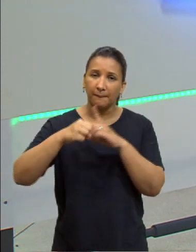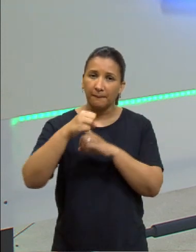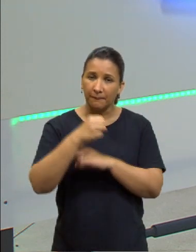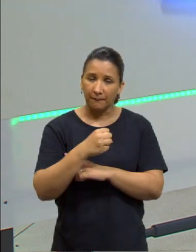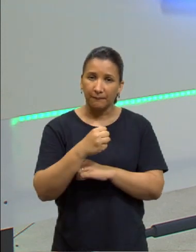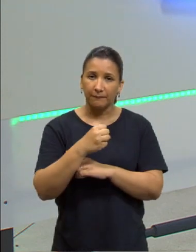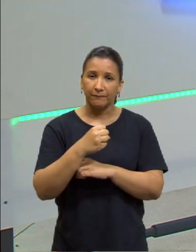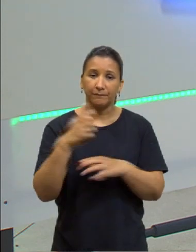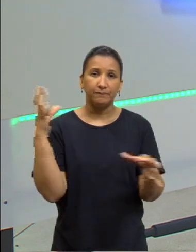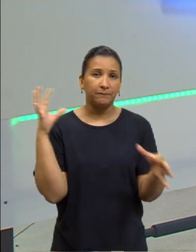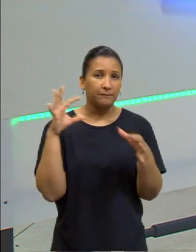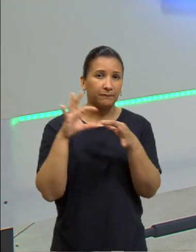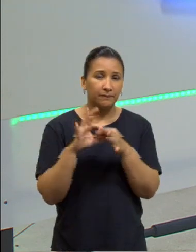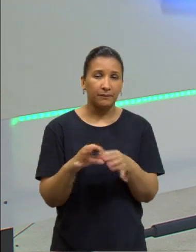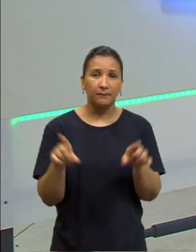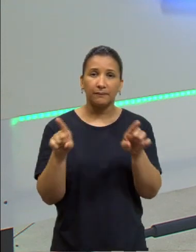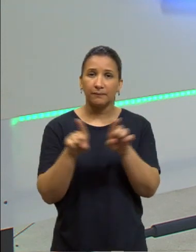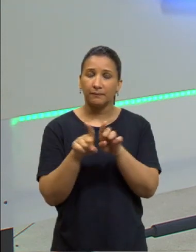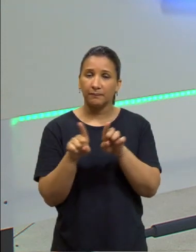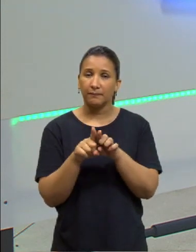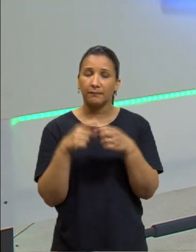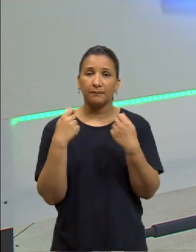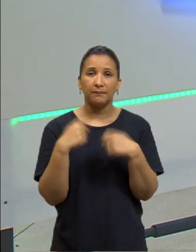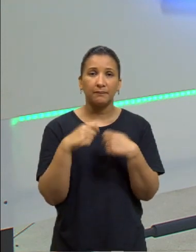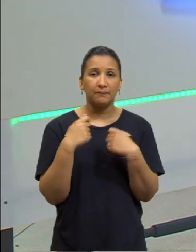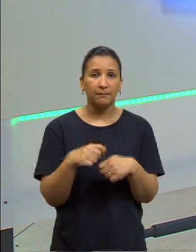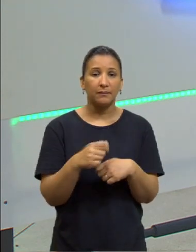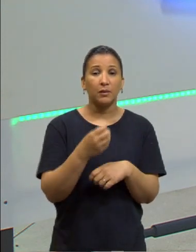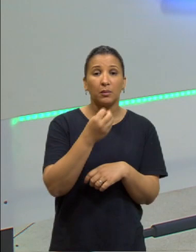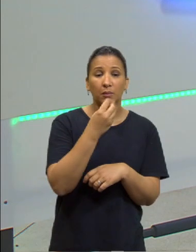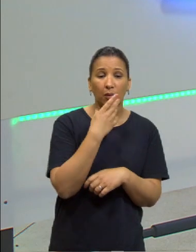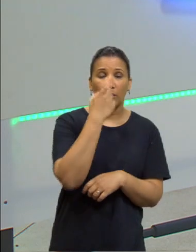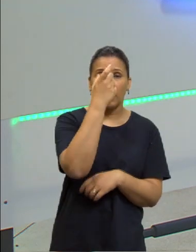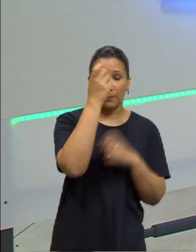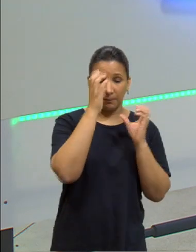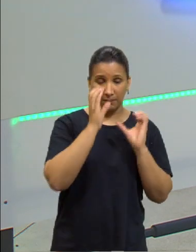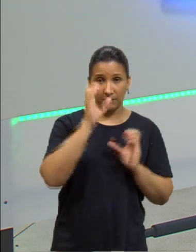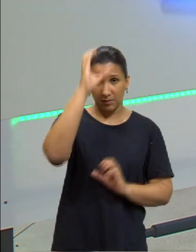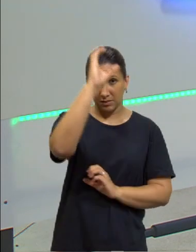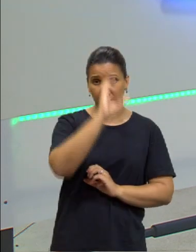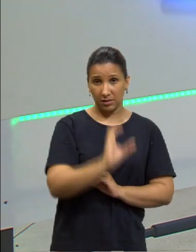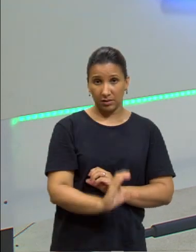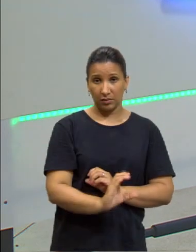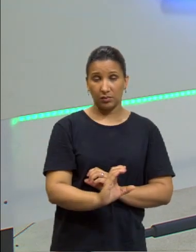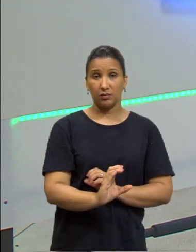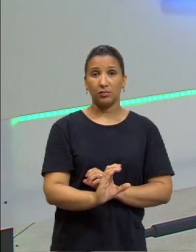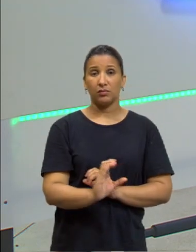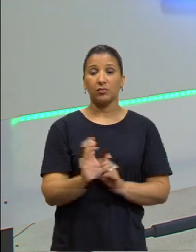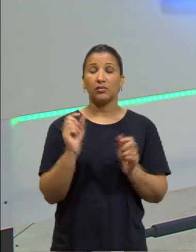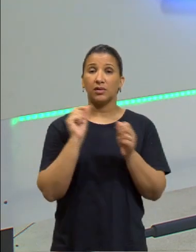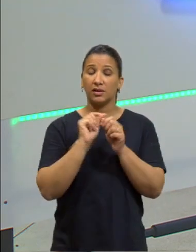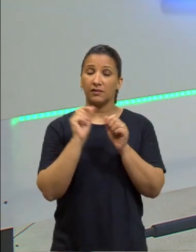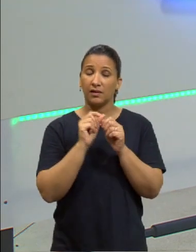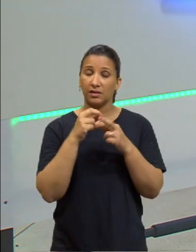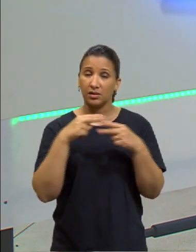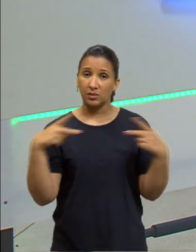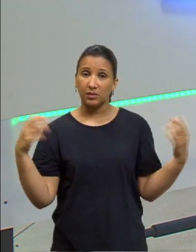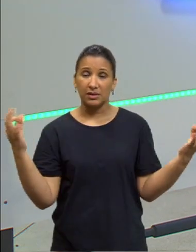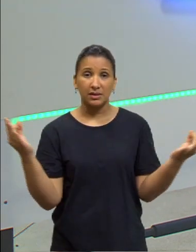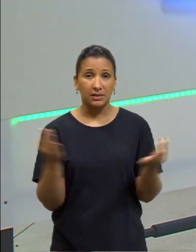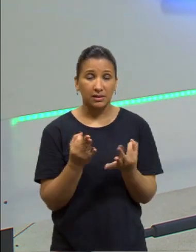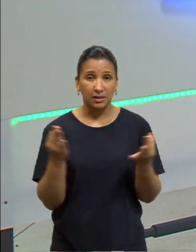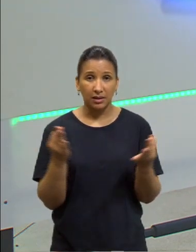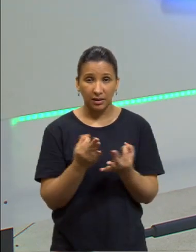Necessita o quê? Da polis. Então, o bom cidadão é ético e aquele bom cidadão que vive na